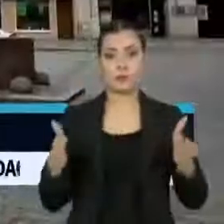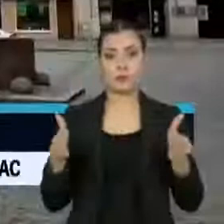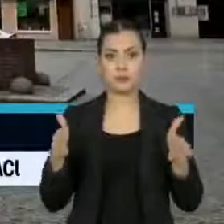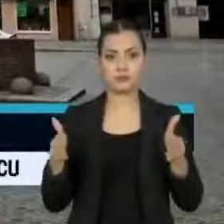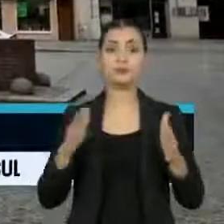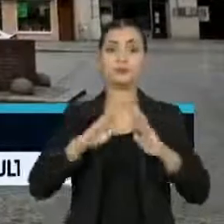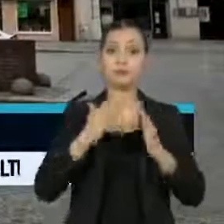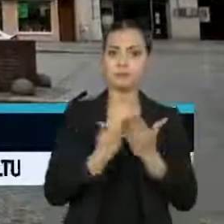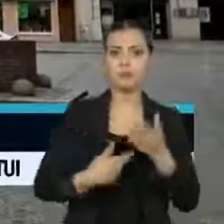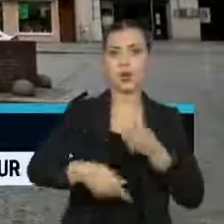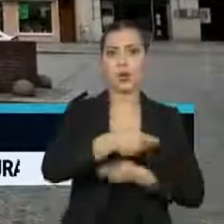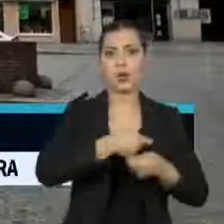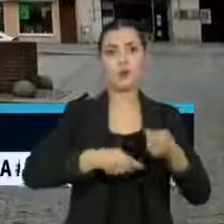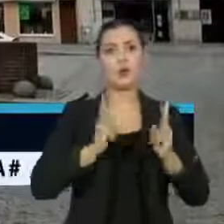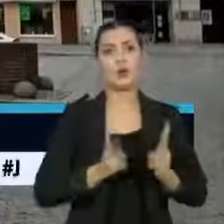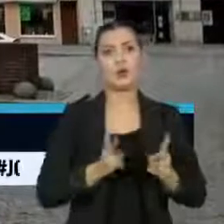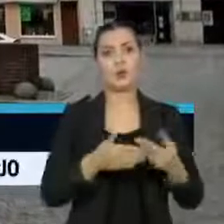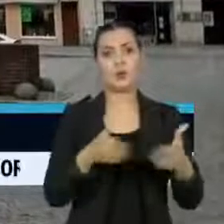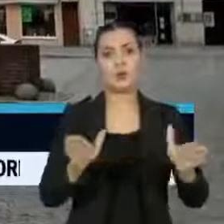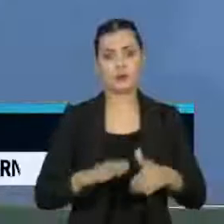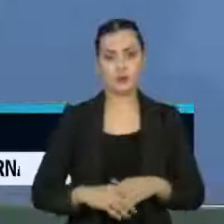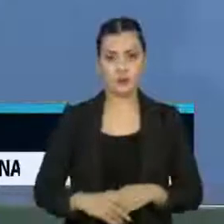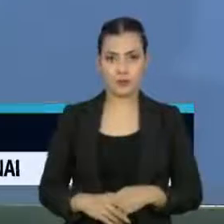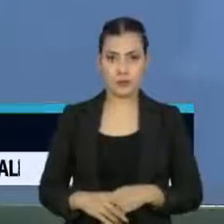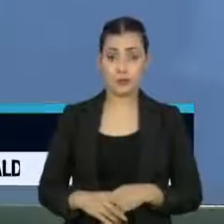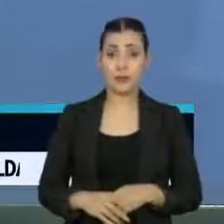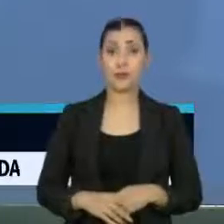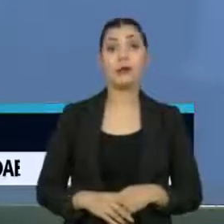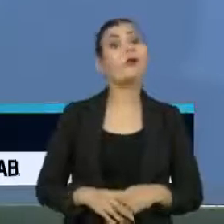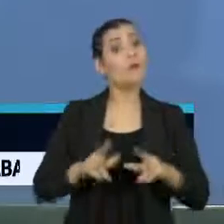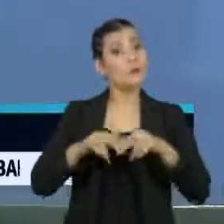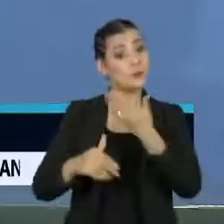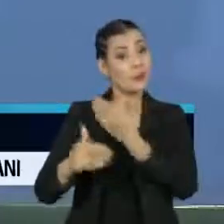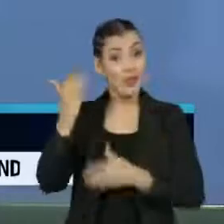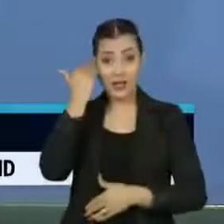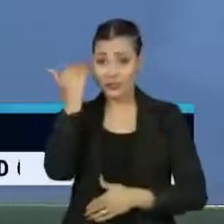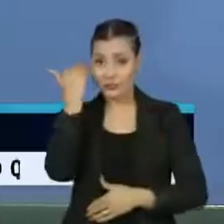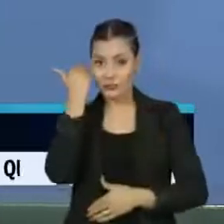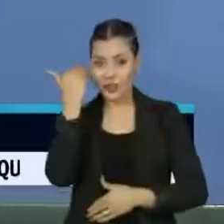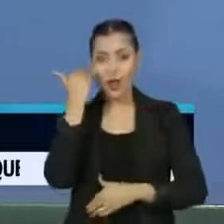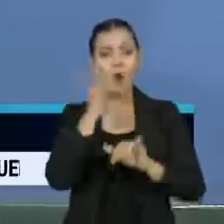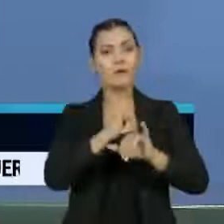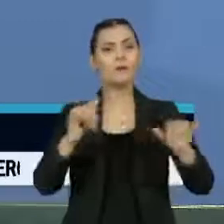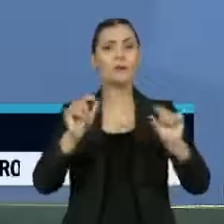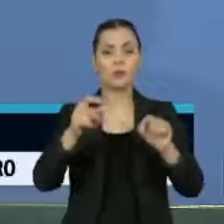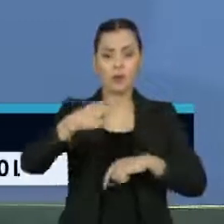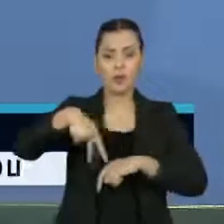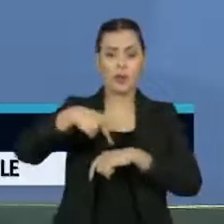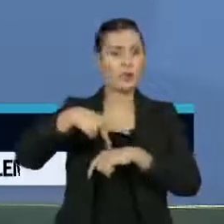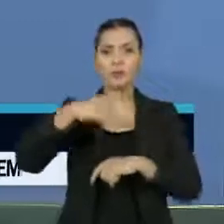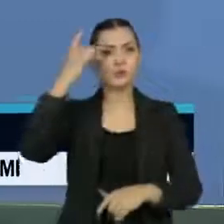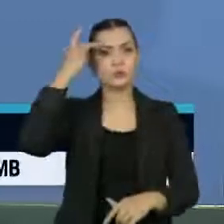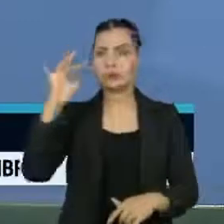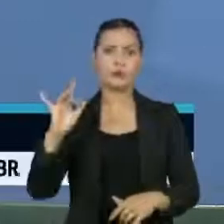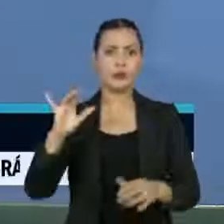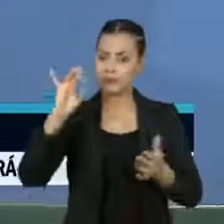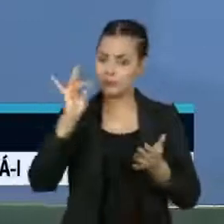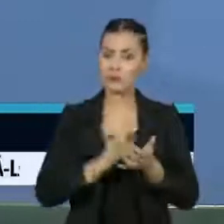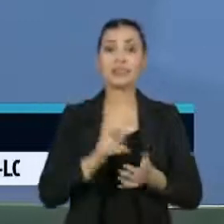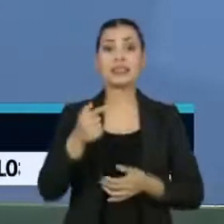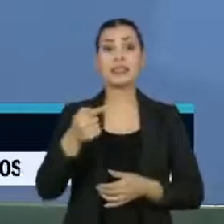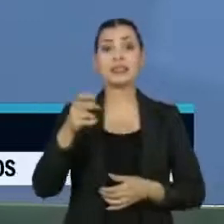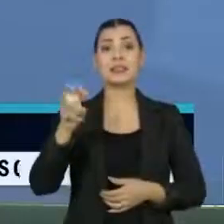mas escolas e o comércio permanecerão abertos. A chanceler, Angela Merkel, afirmou que o país não sabe a origem de